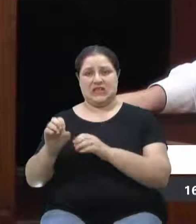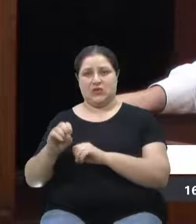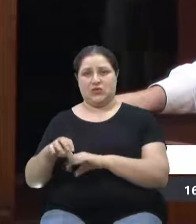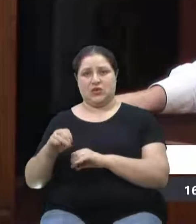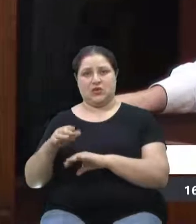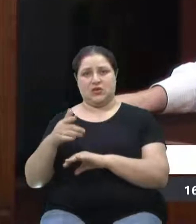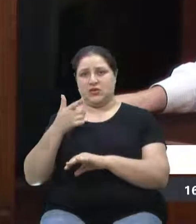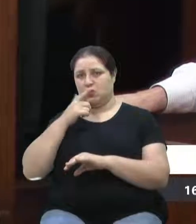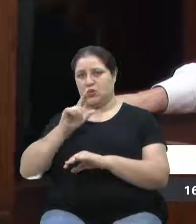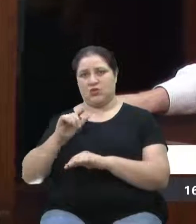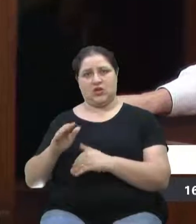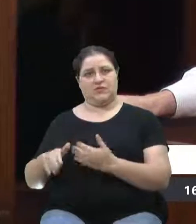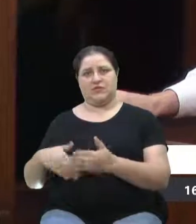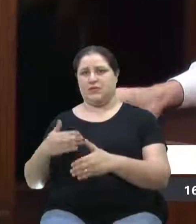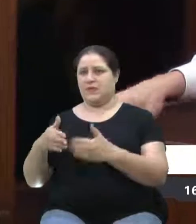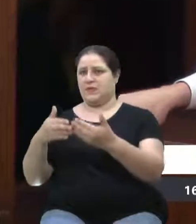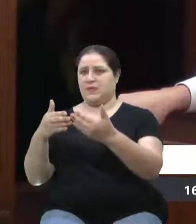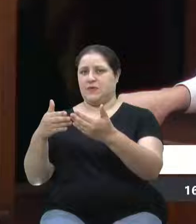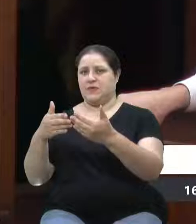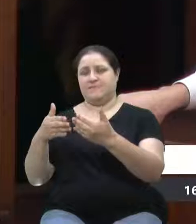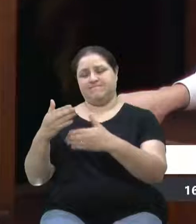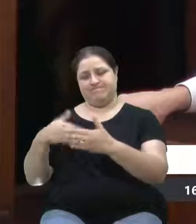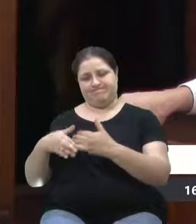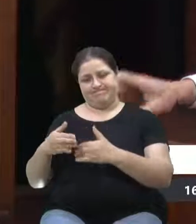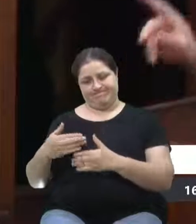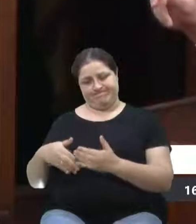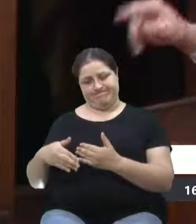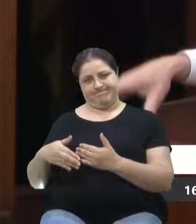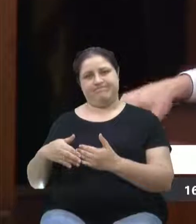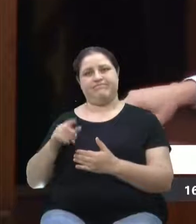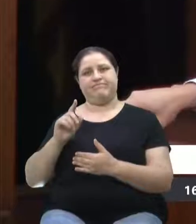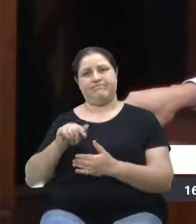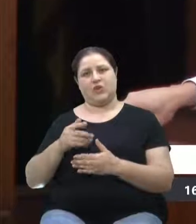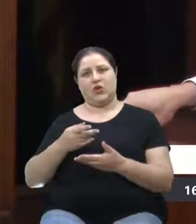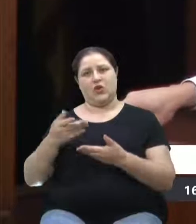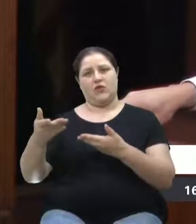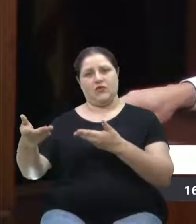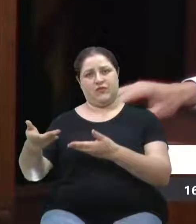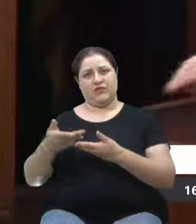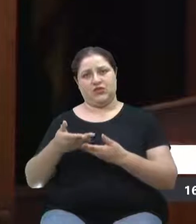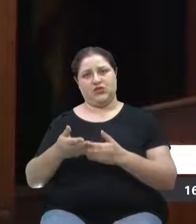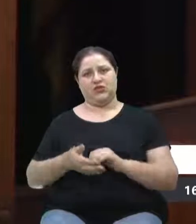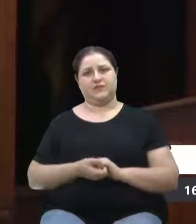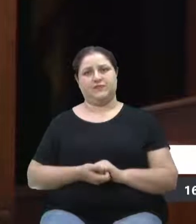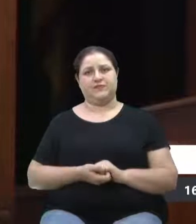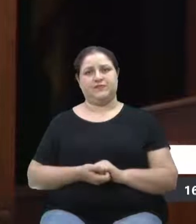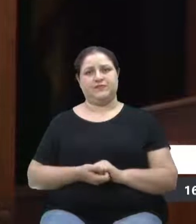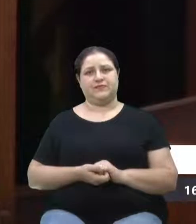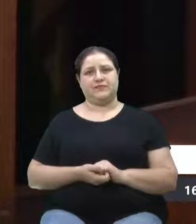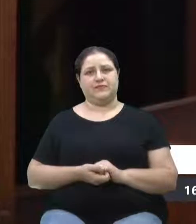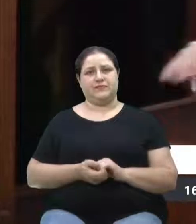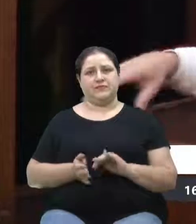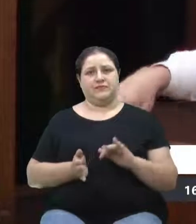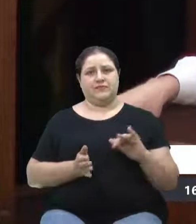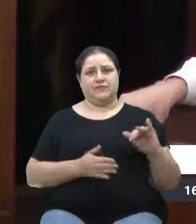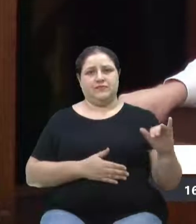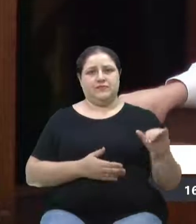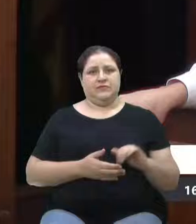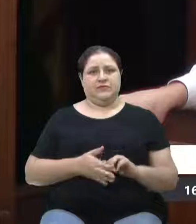nenhum, velocino esse. Então, fica o convite. Mas meu assunto agora, como